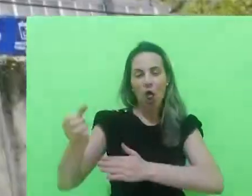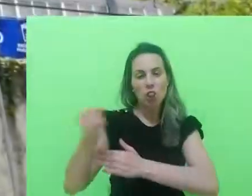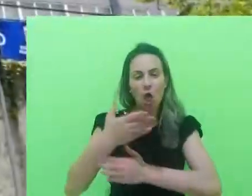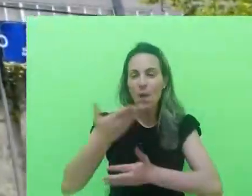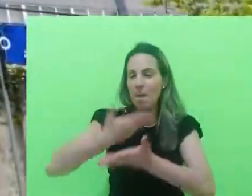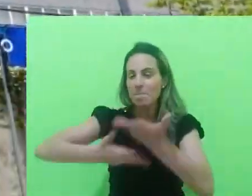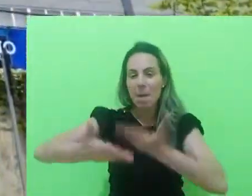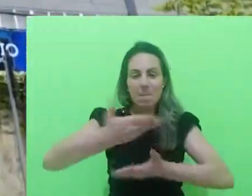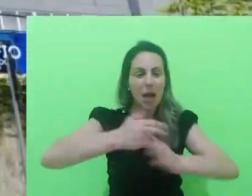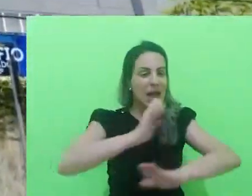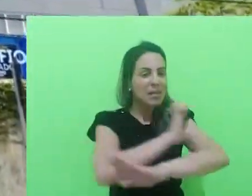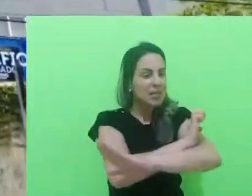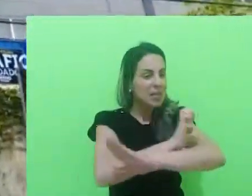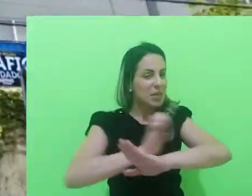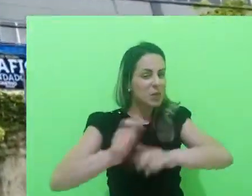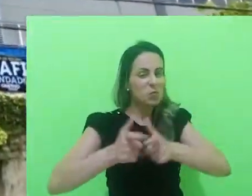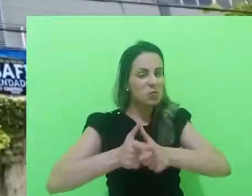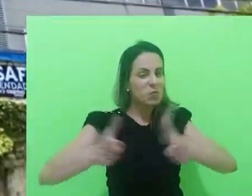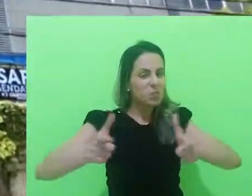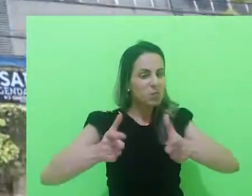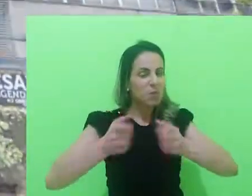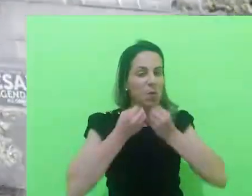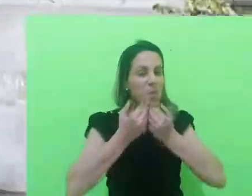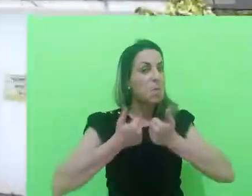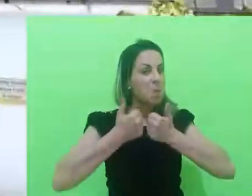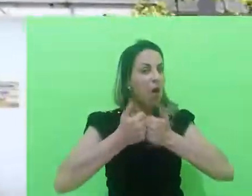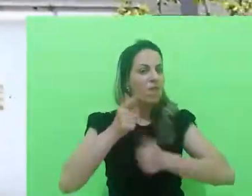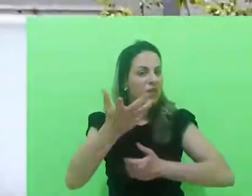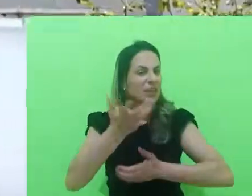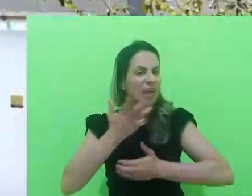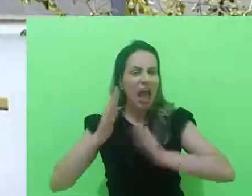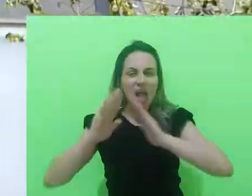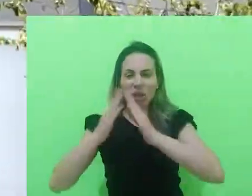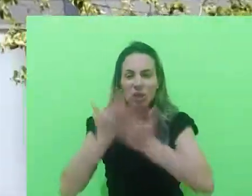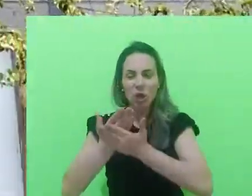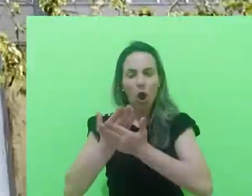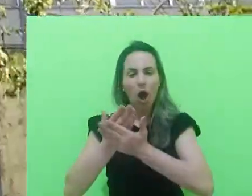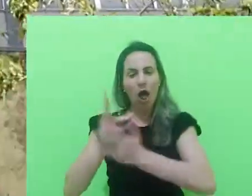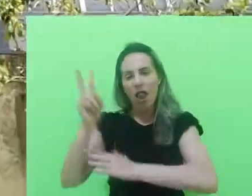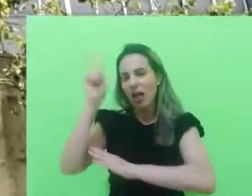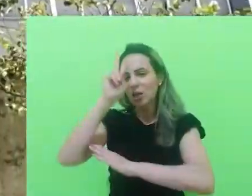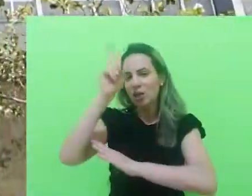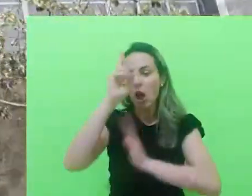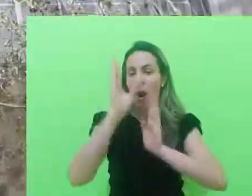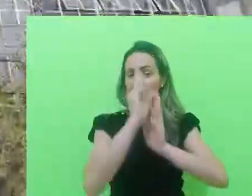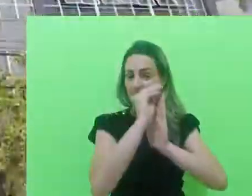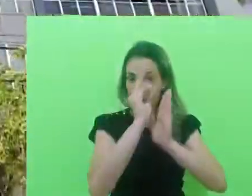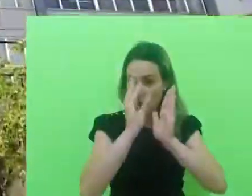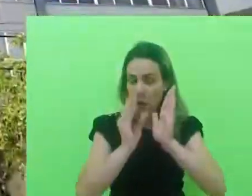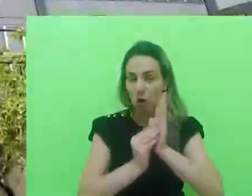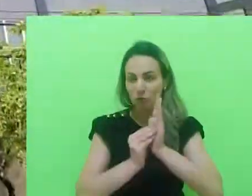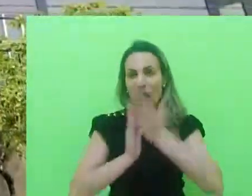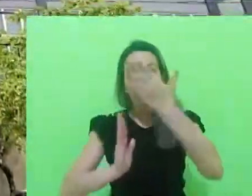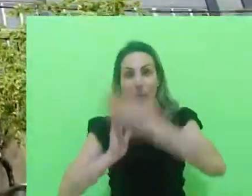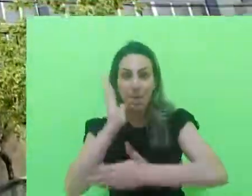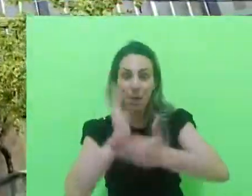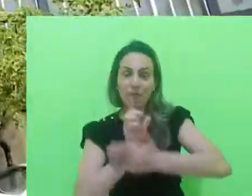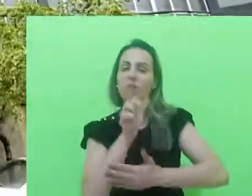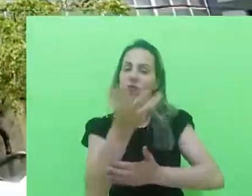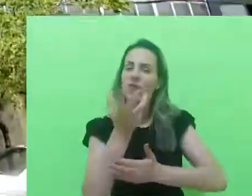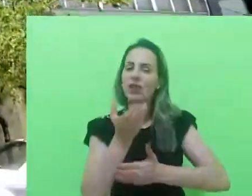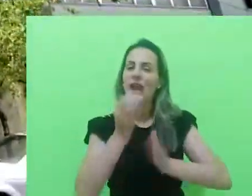com ampla estrutura de ensino. Você quer uma escola com história, metodologia e resultados? Você quer